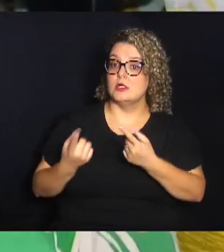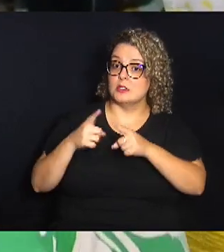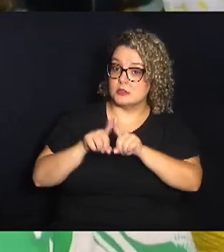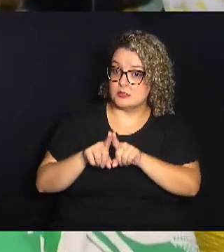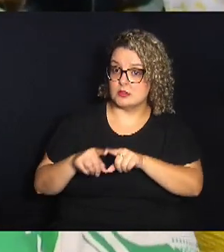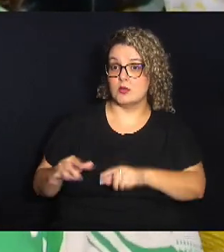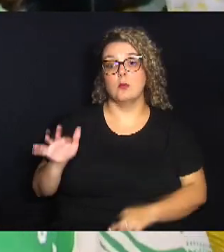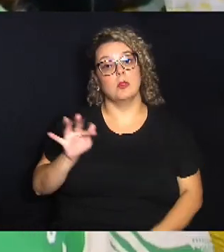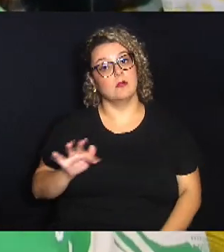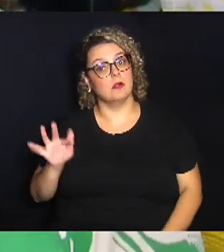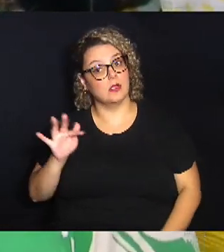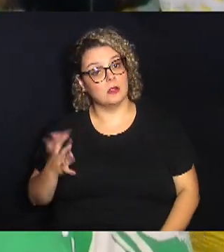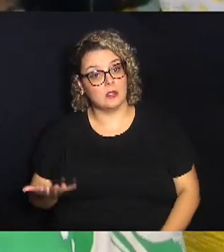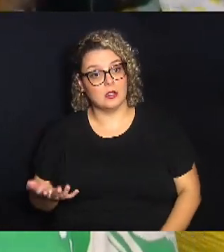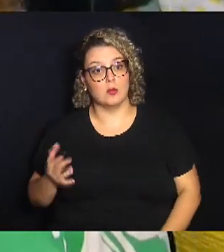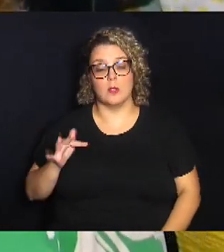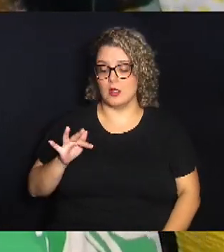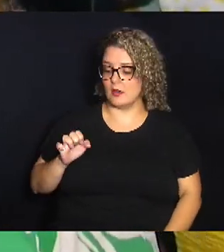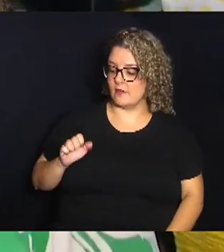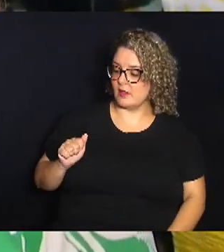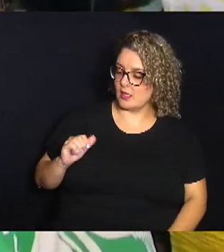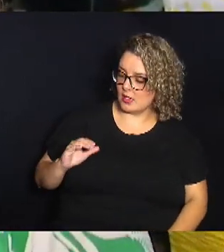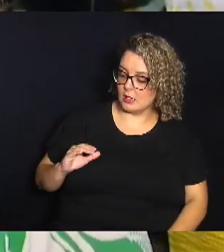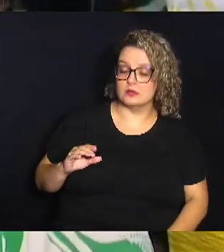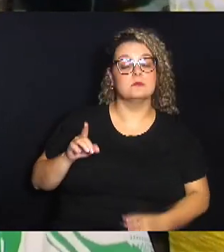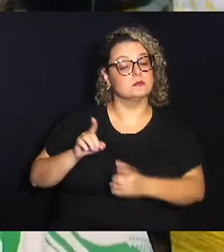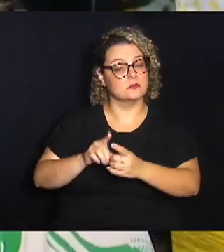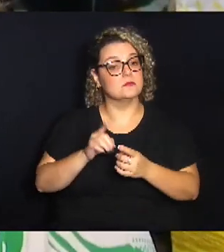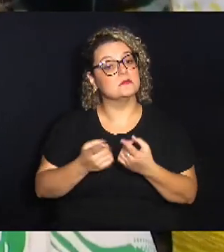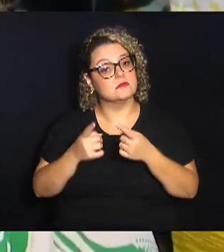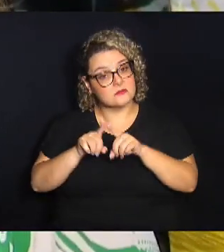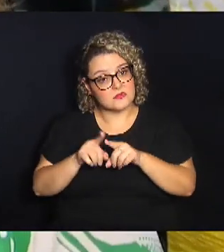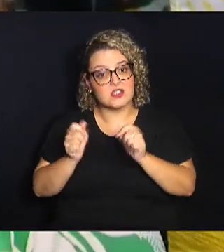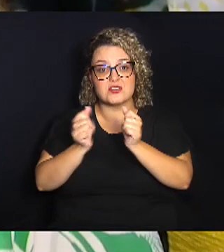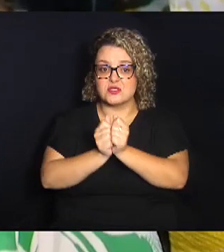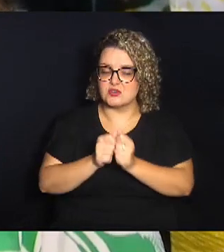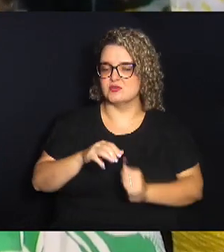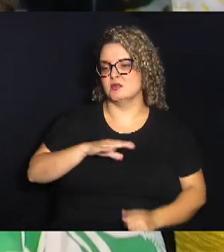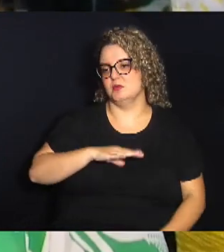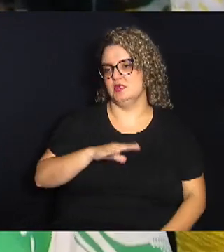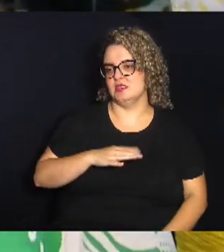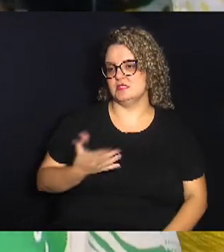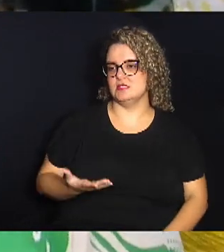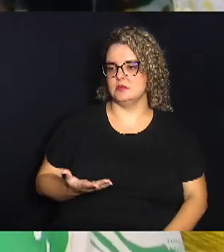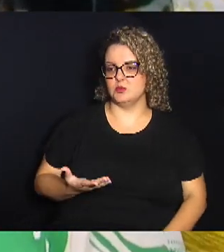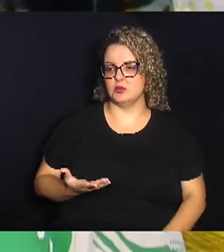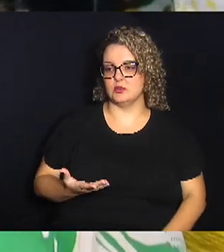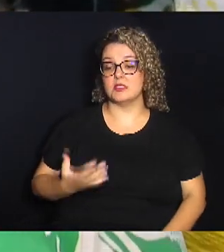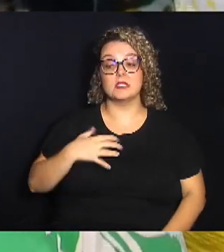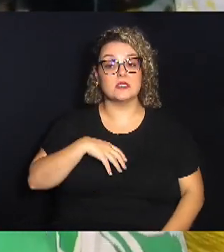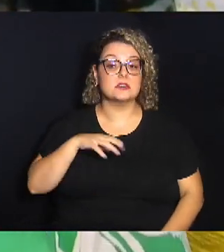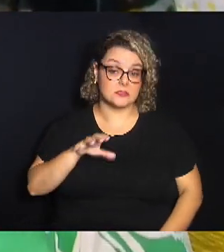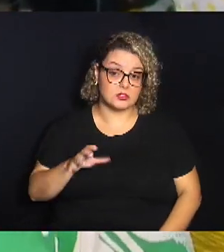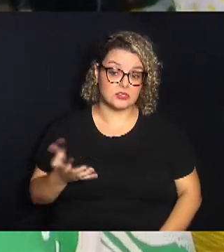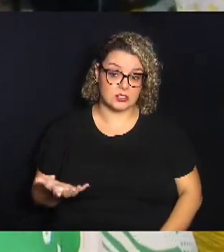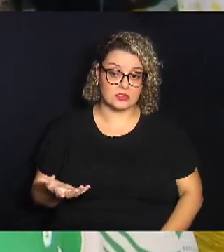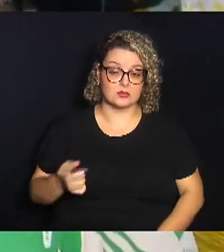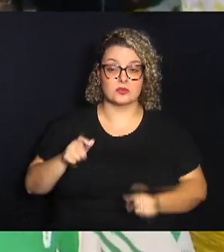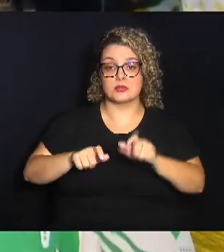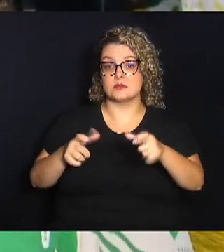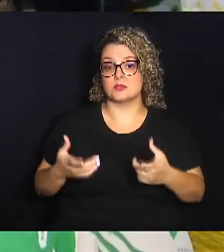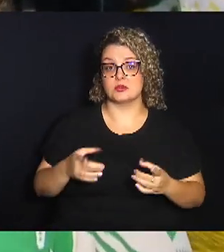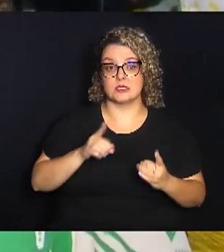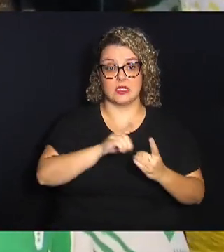as universidades, com a FEAC, para que elas atendam em parceria com o município. E dessa forma, essas pessoas sejam